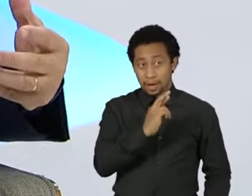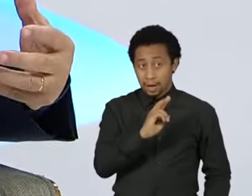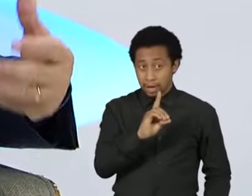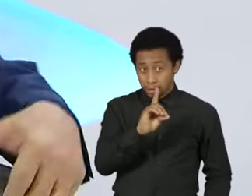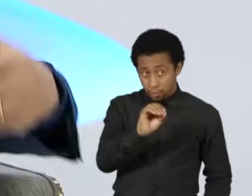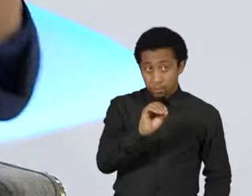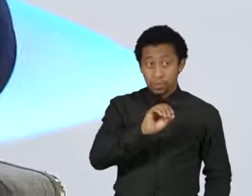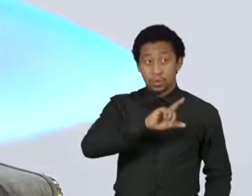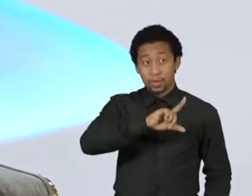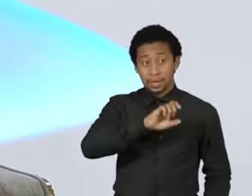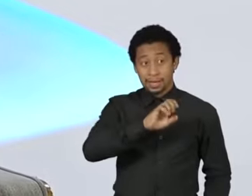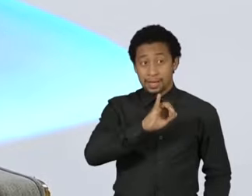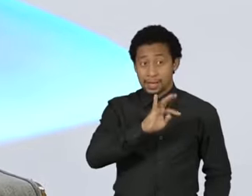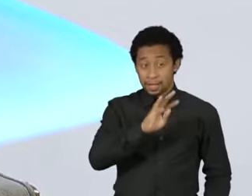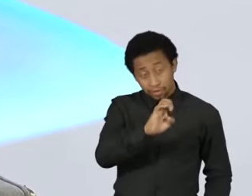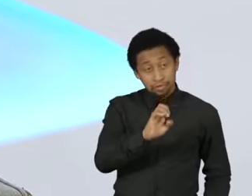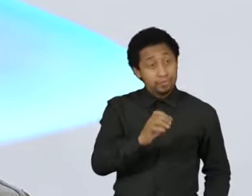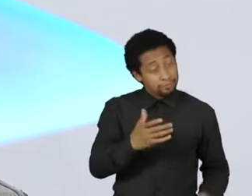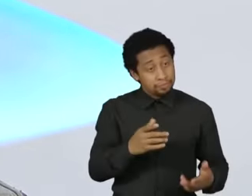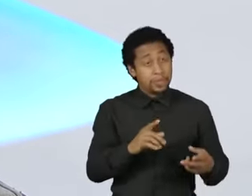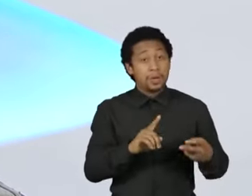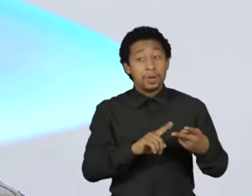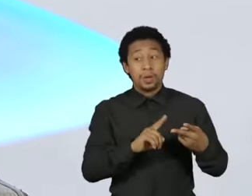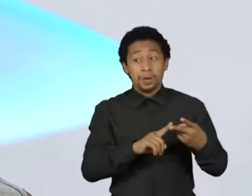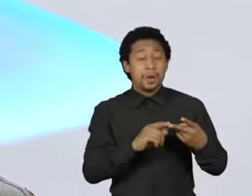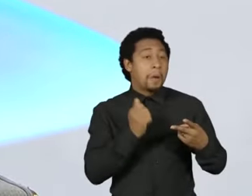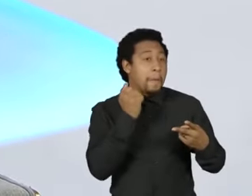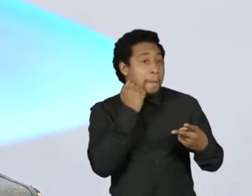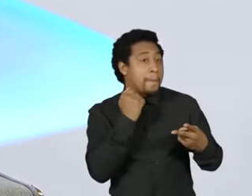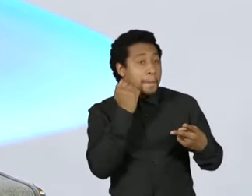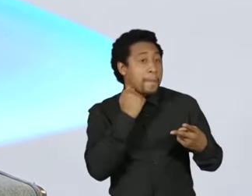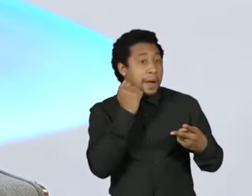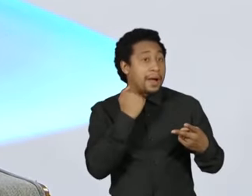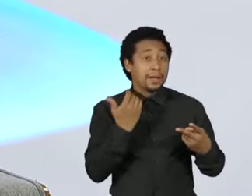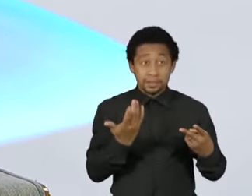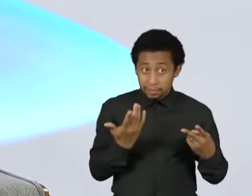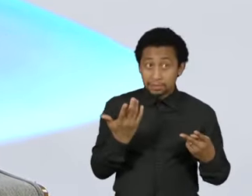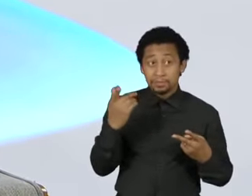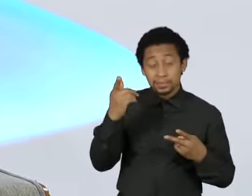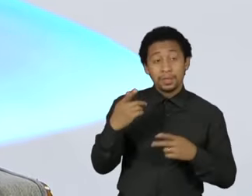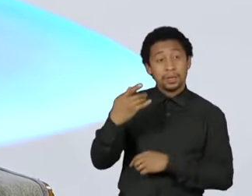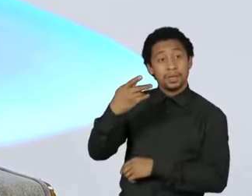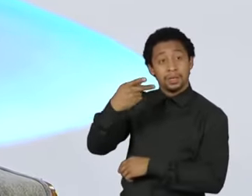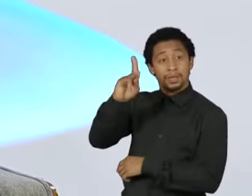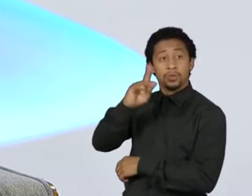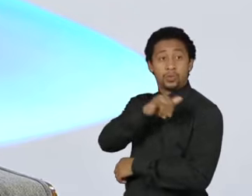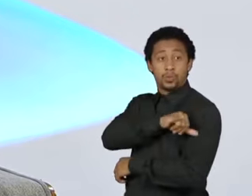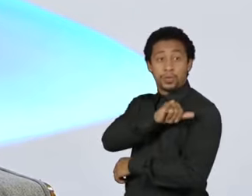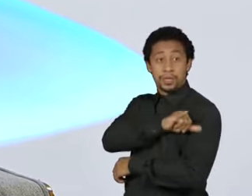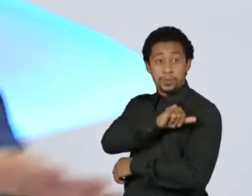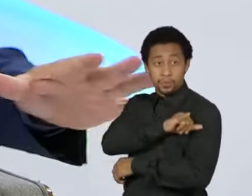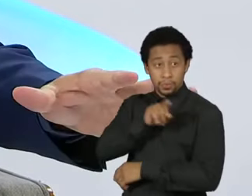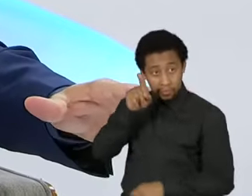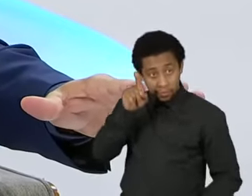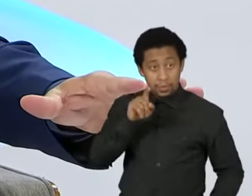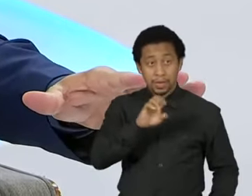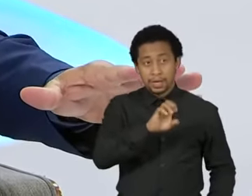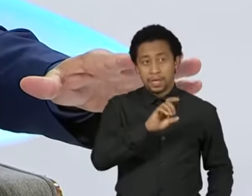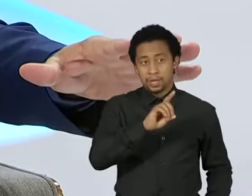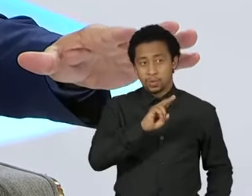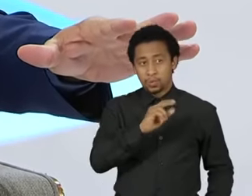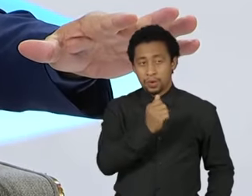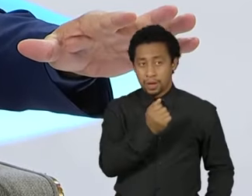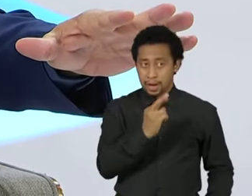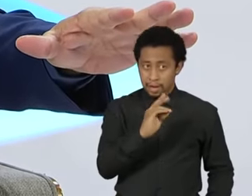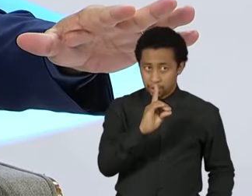Movimentos como o do Eduardo Paes, no Rio de Janeiro. Eu acho que, assim, outro dia usei essa expressão numa